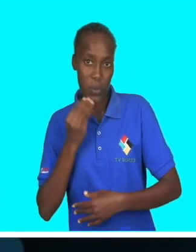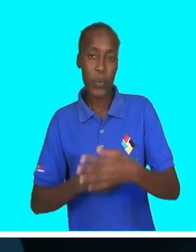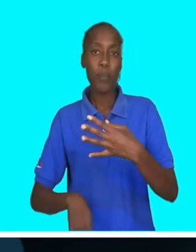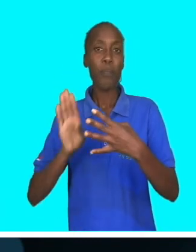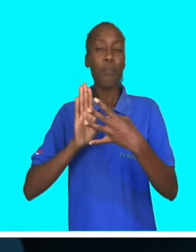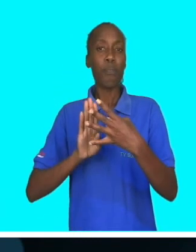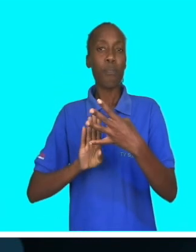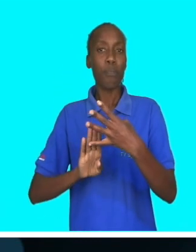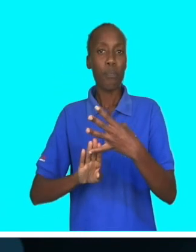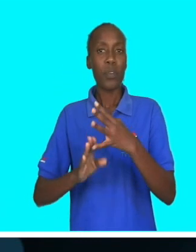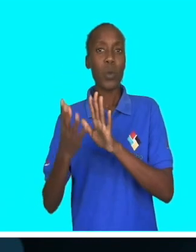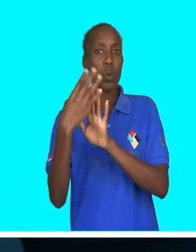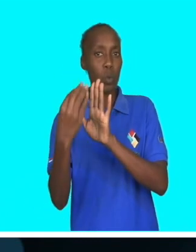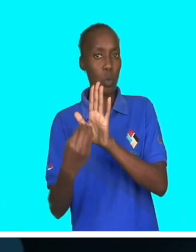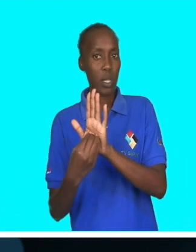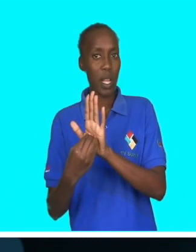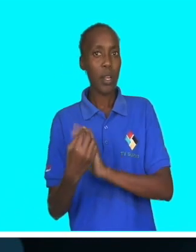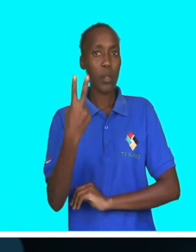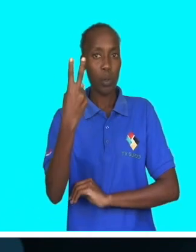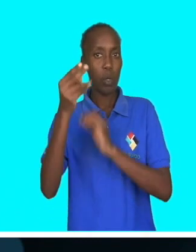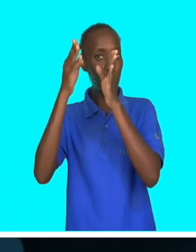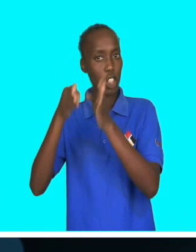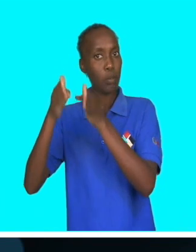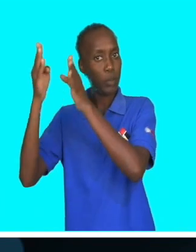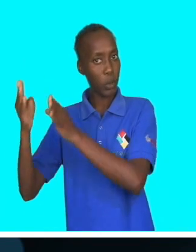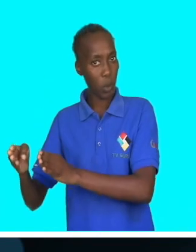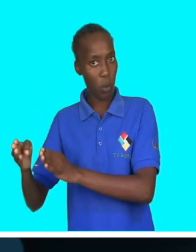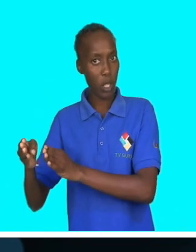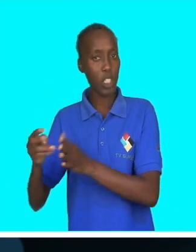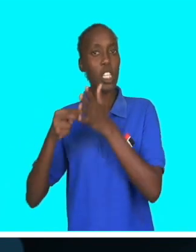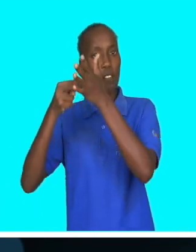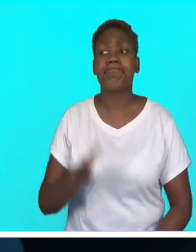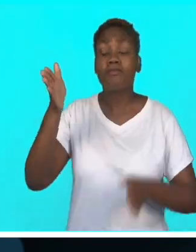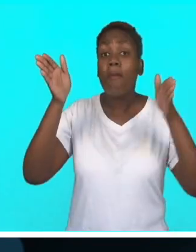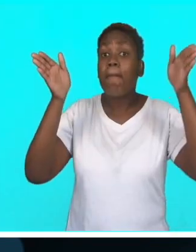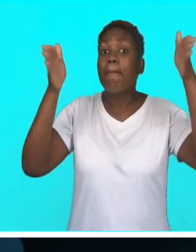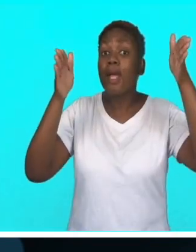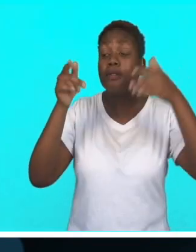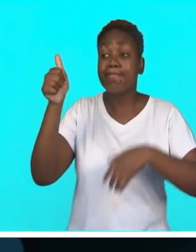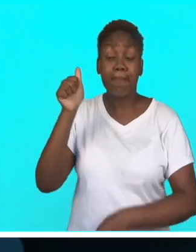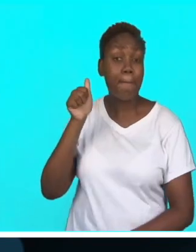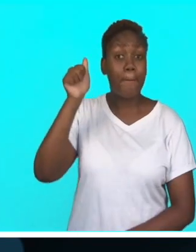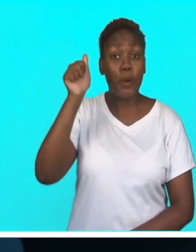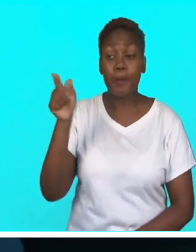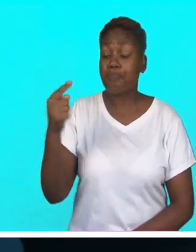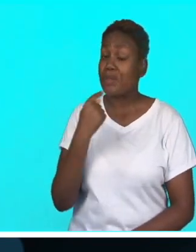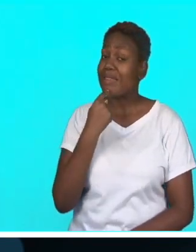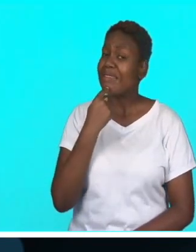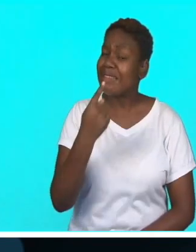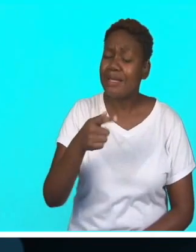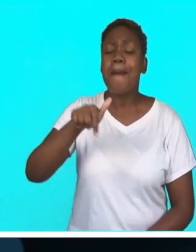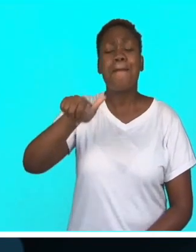num total de dois passageiros por cada trajeto. A empresa justifica o ato com a